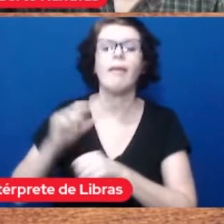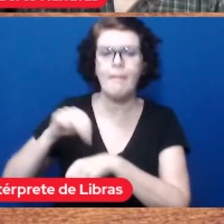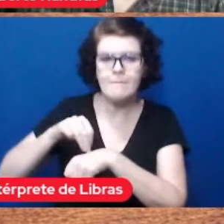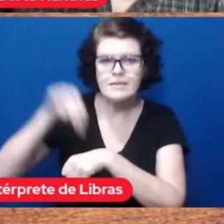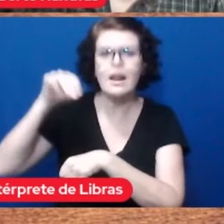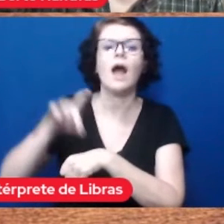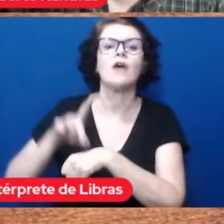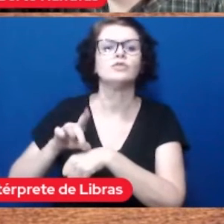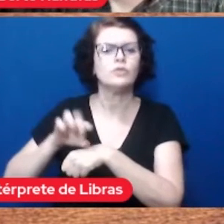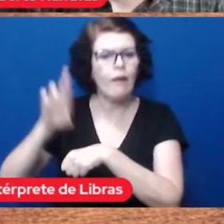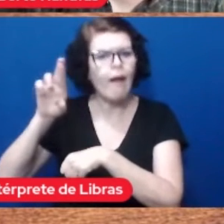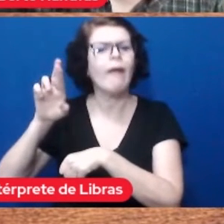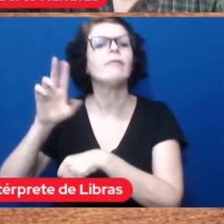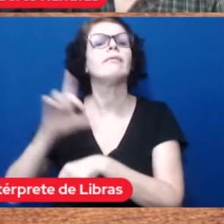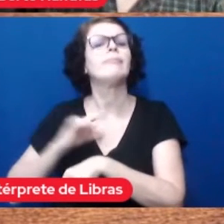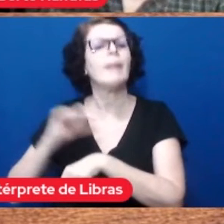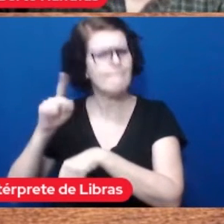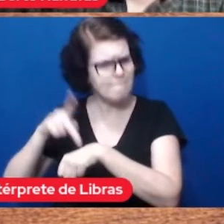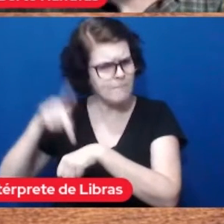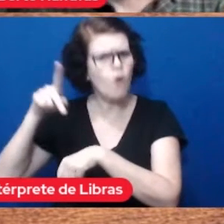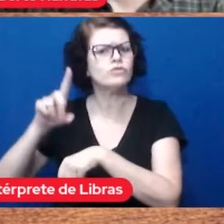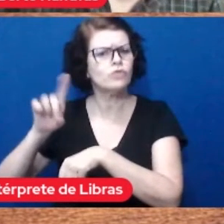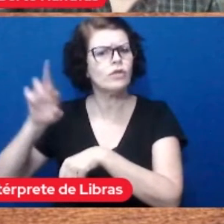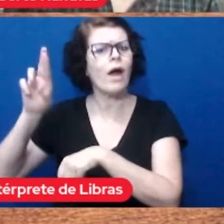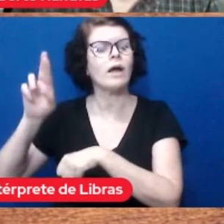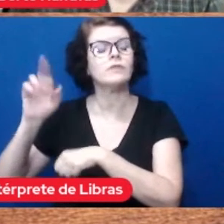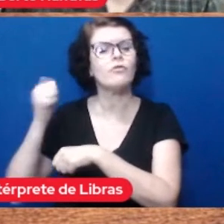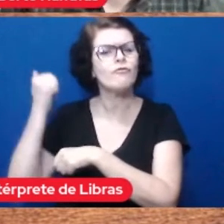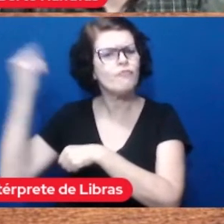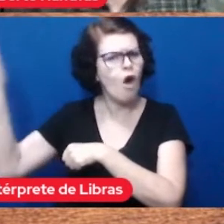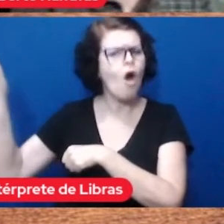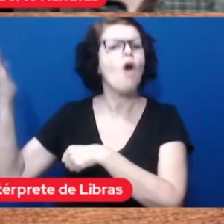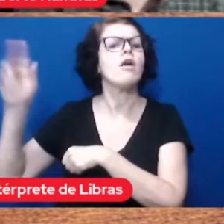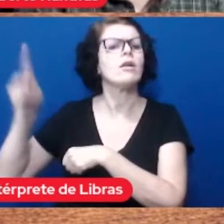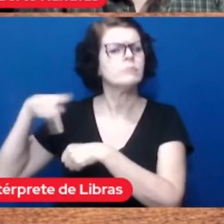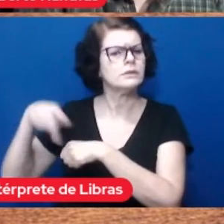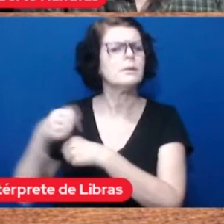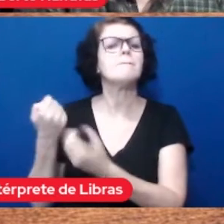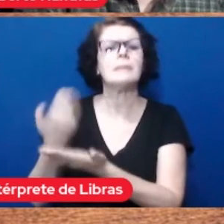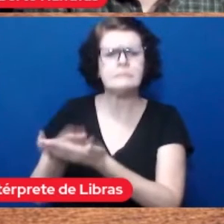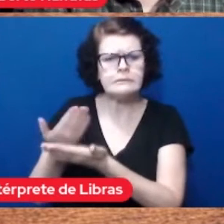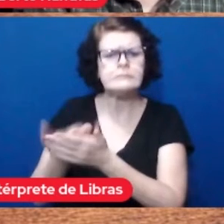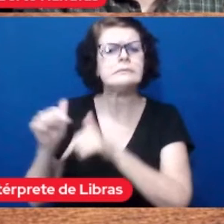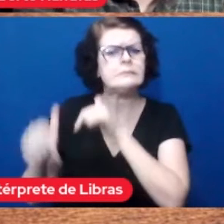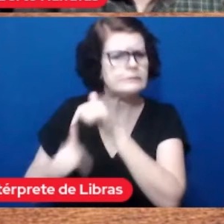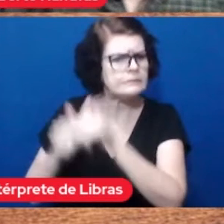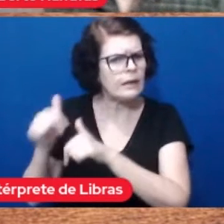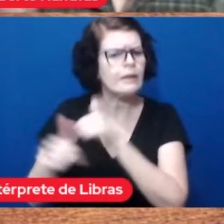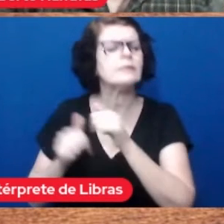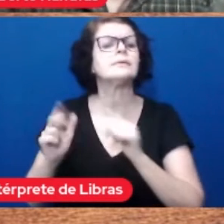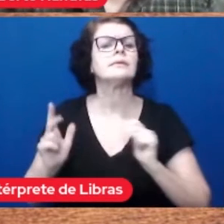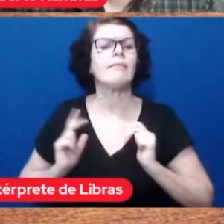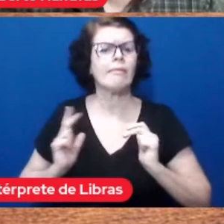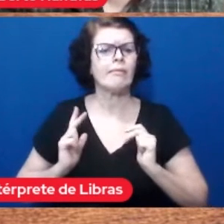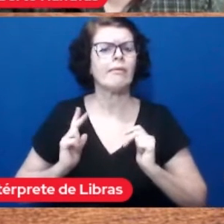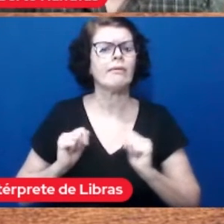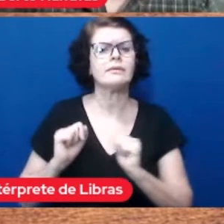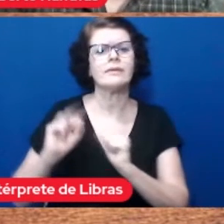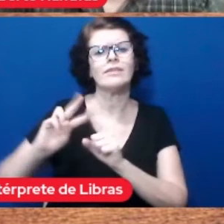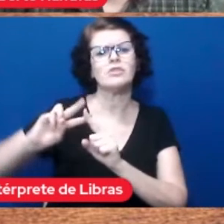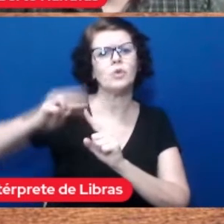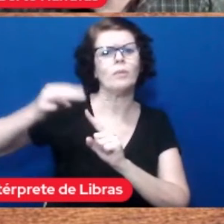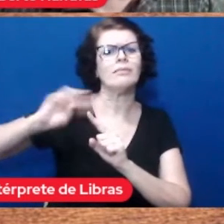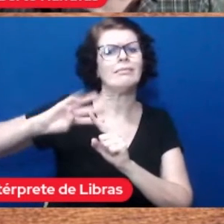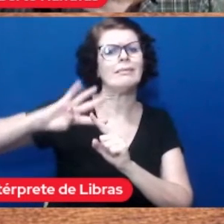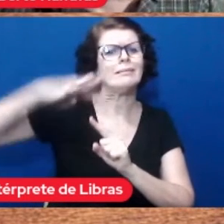doutorado muitos deles tem pós-doutorado no exterior doutorado no exterior, etc se estivessem trabalhando na iniciativa privada estariam ganhando o dobro o triplo, o